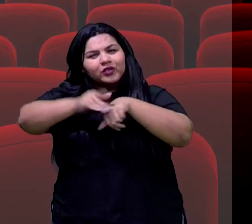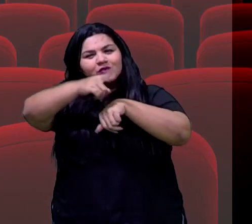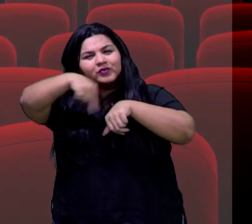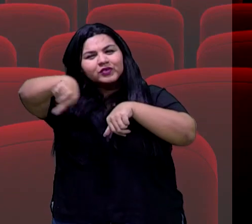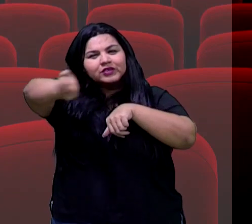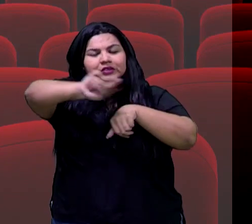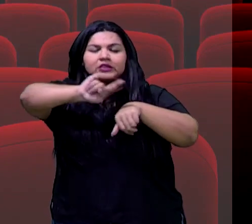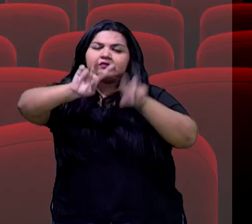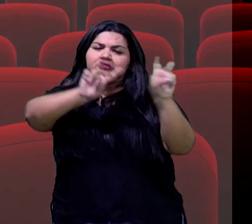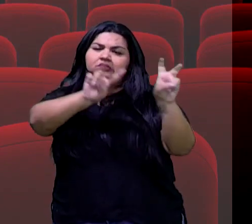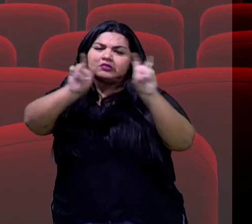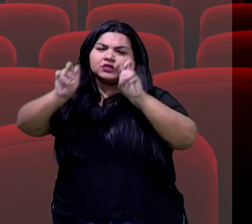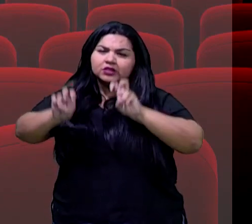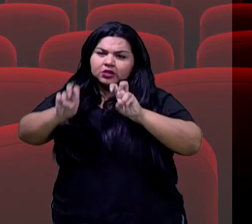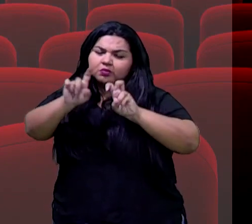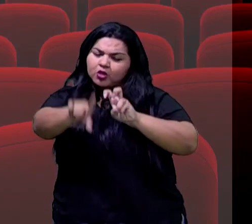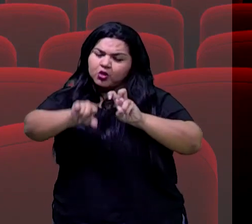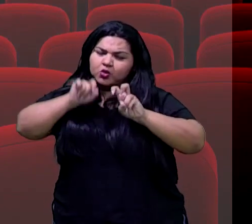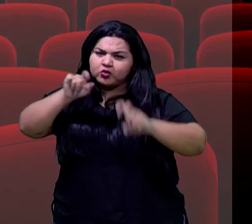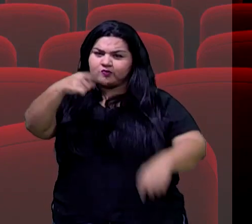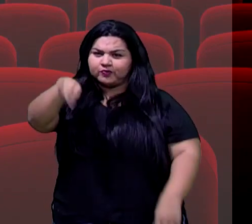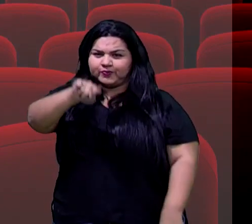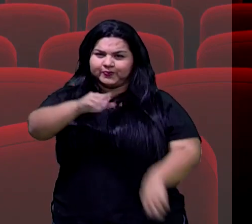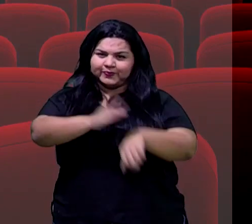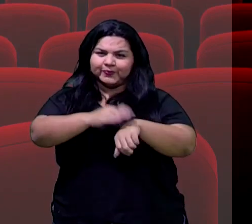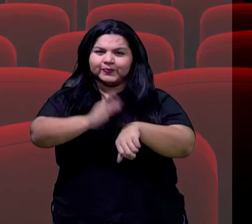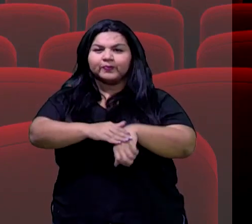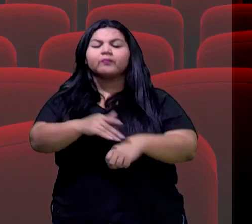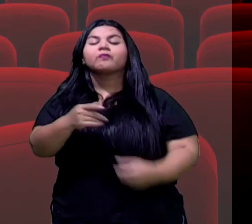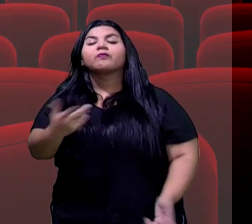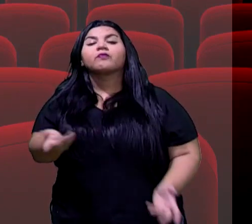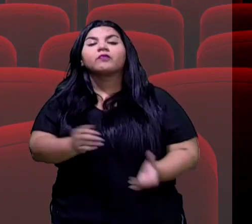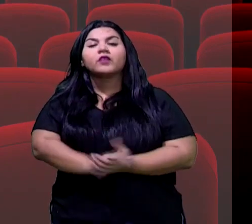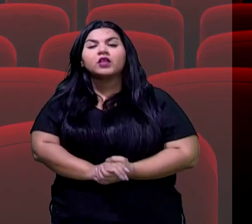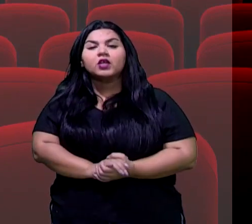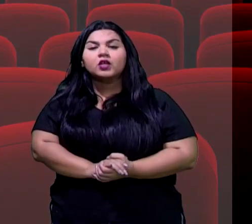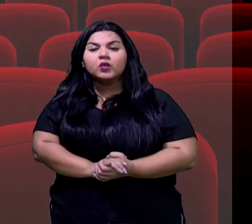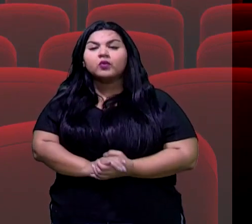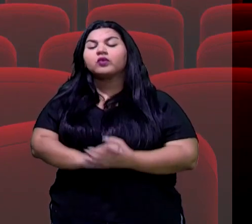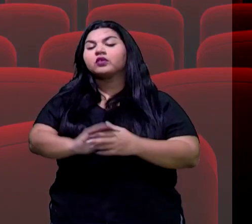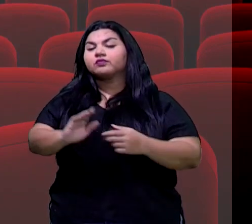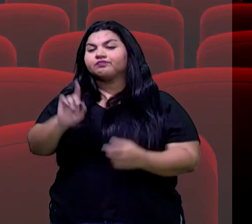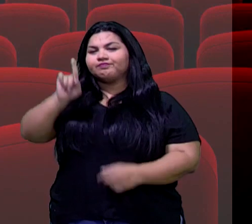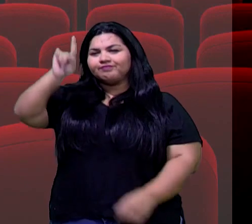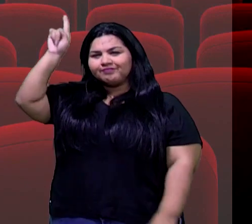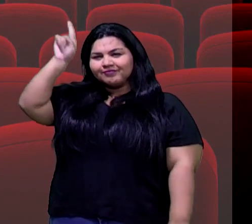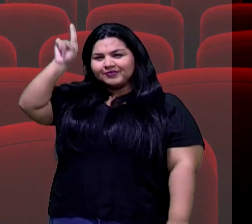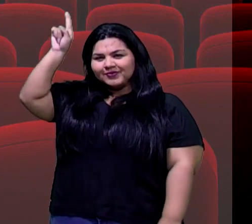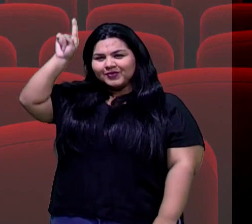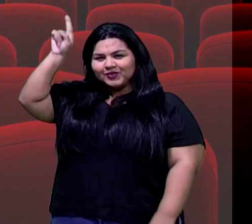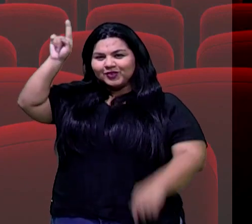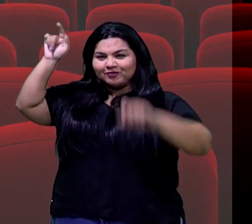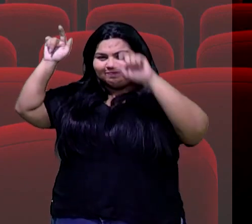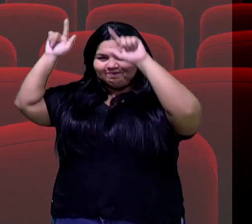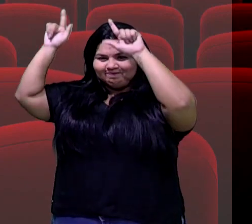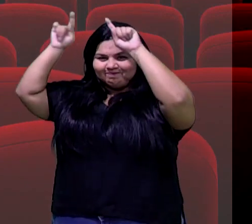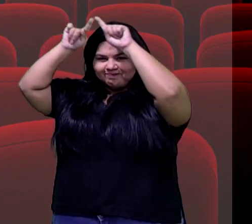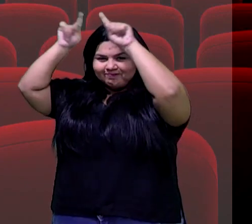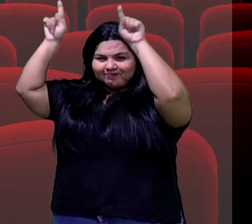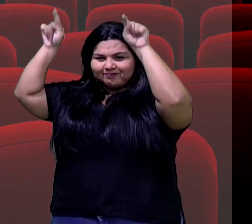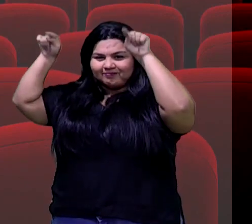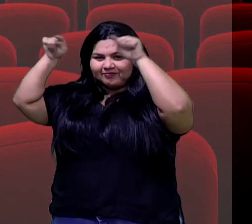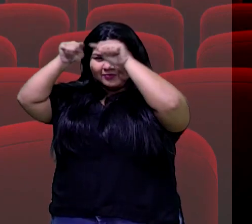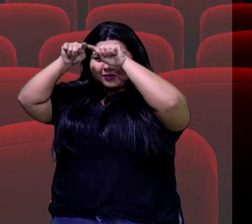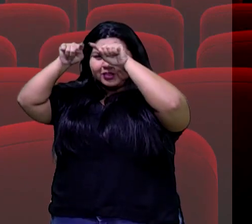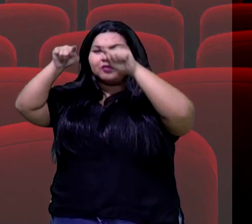escolhidas por vocês, não é? Então a gente precisa de um nome pra esse quadro, então esse código que tá aí na nossa tela, você vai nos